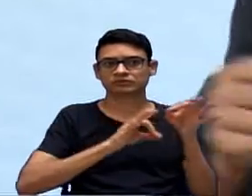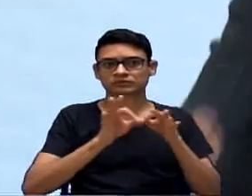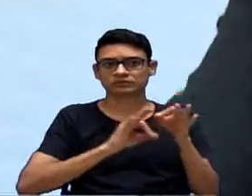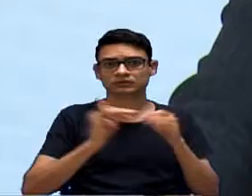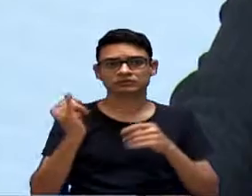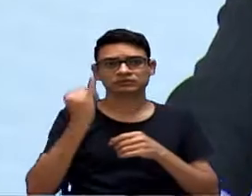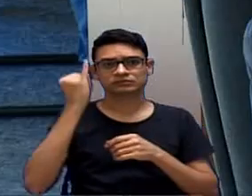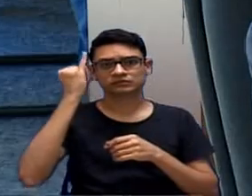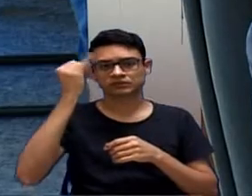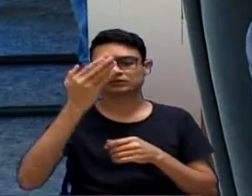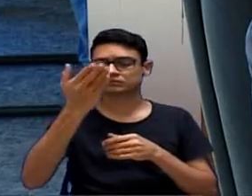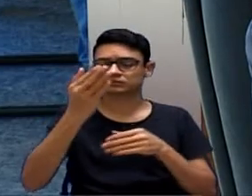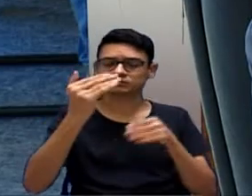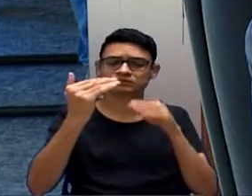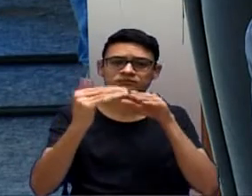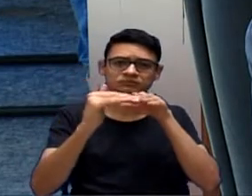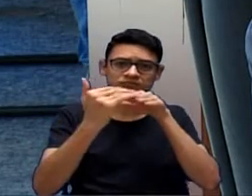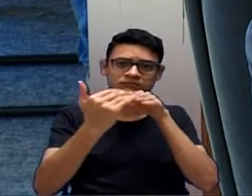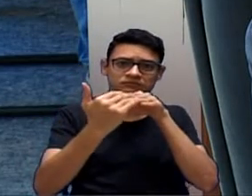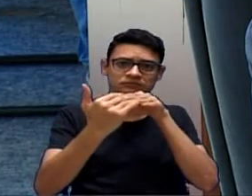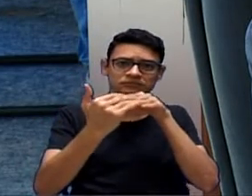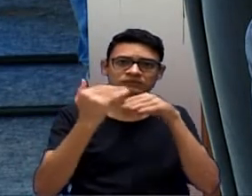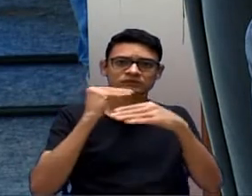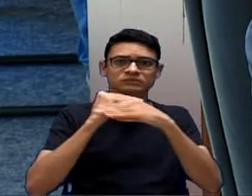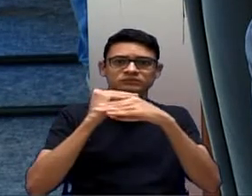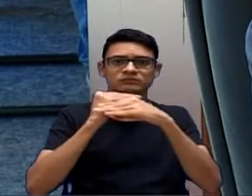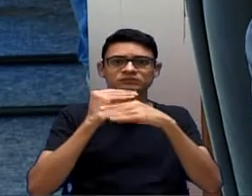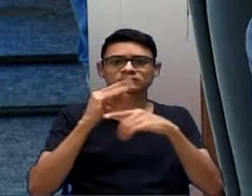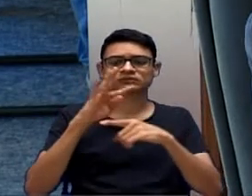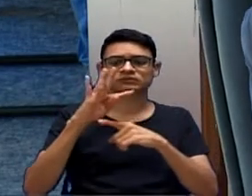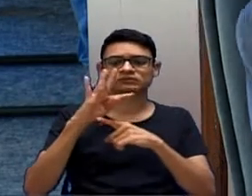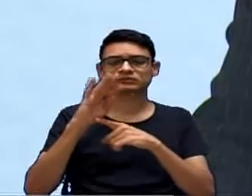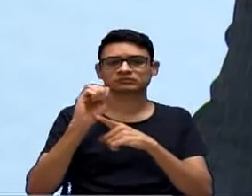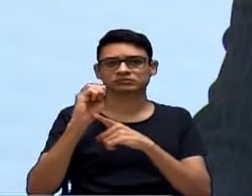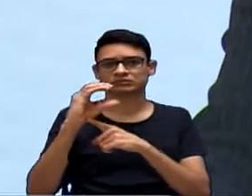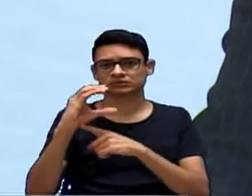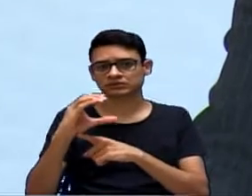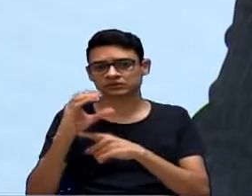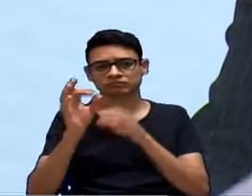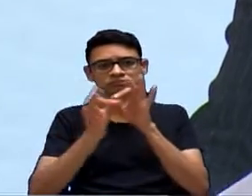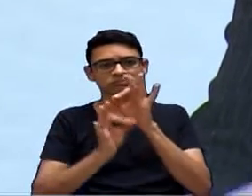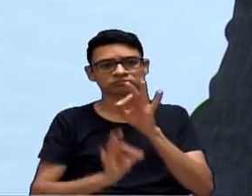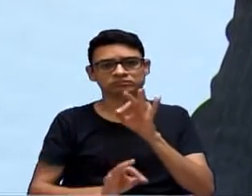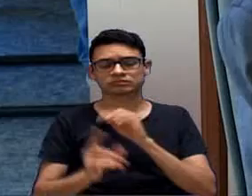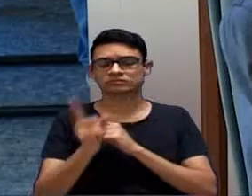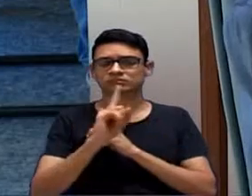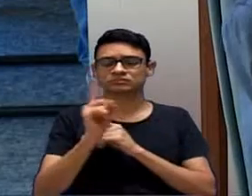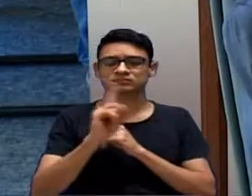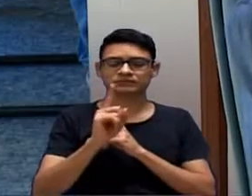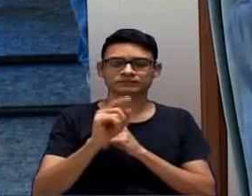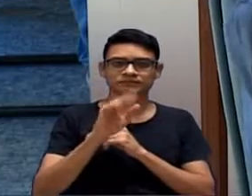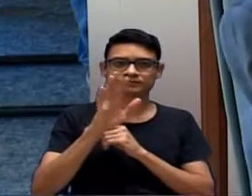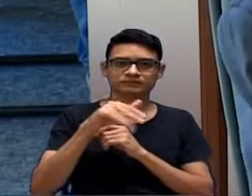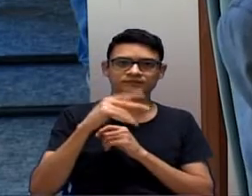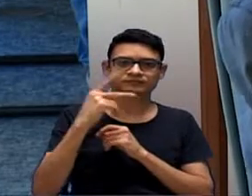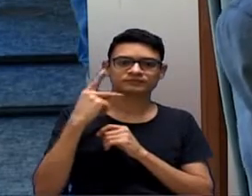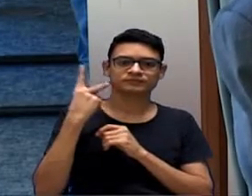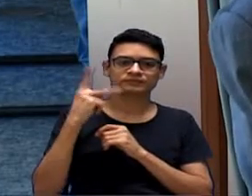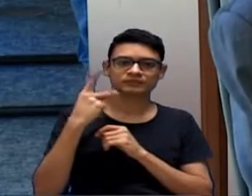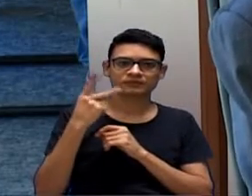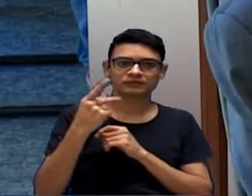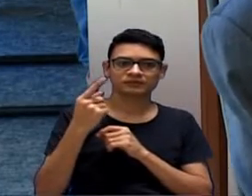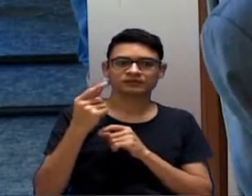uma excelência também. Esse TAC, ele não é muito longo, né, vereador? Não, isso é viradora. É simples, uma